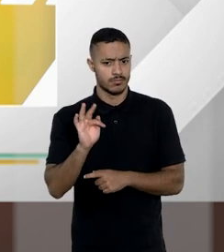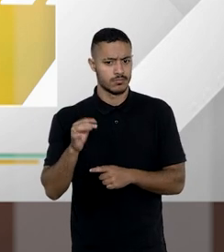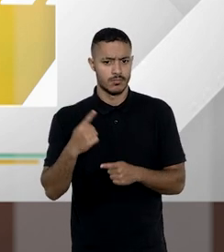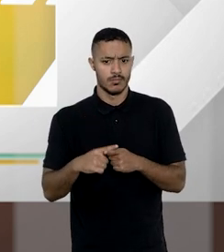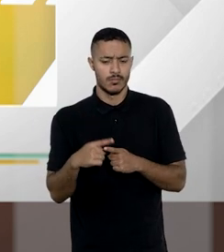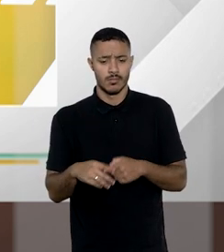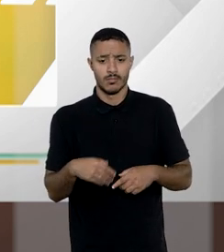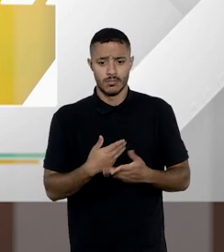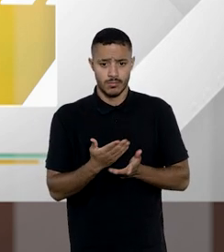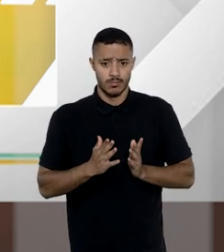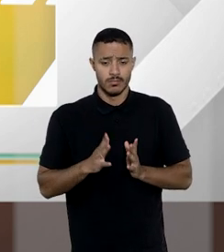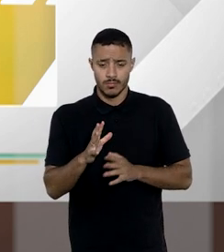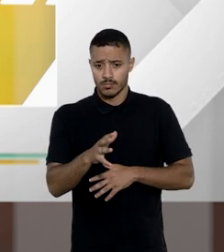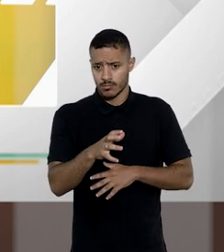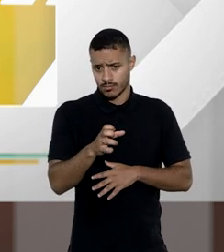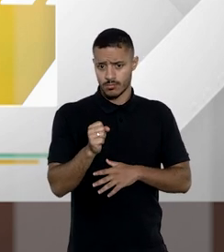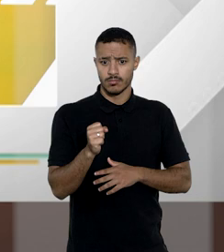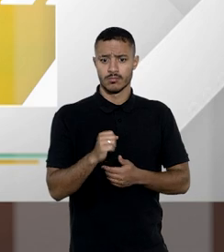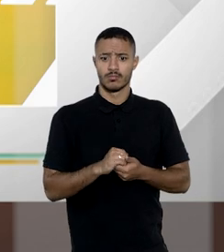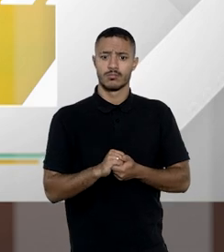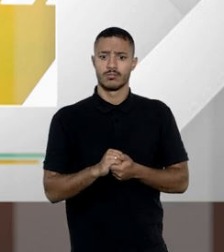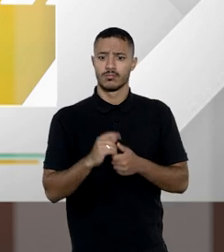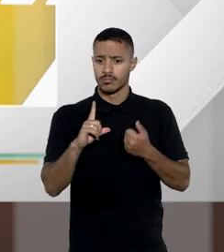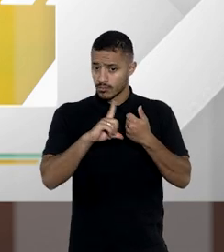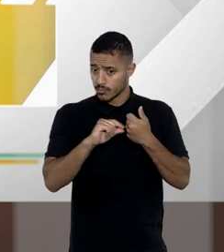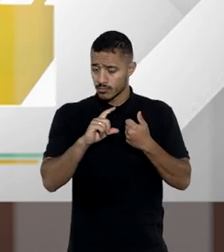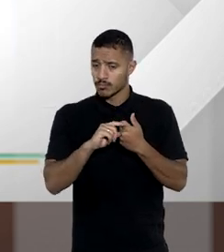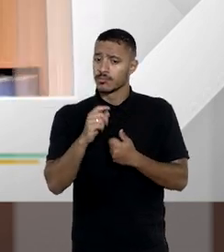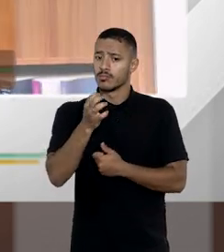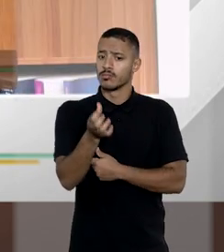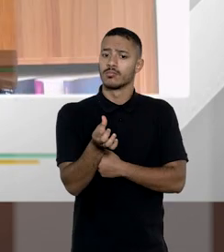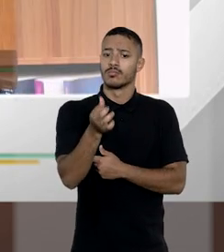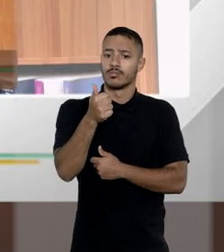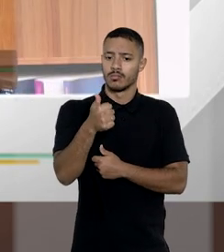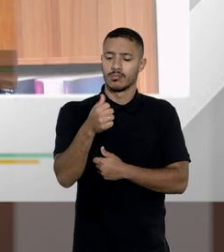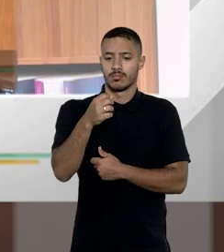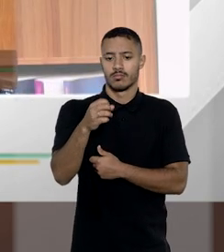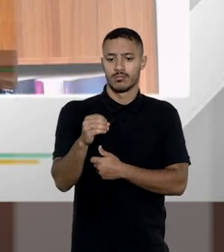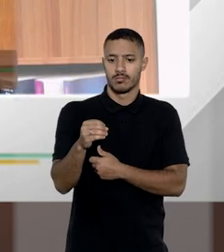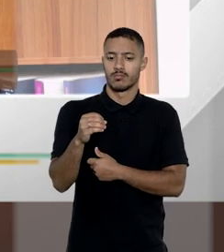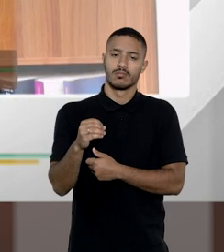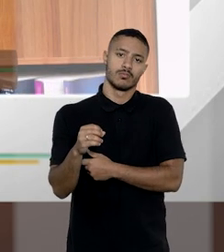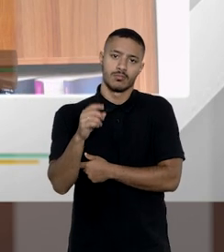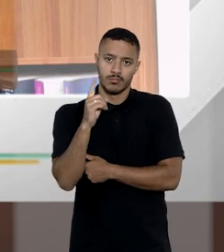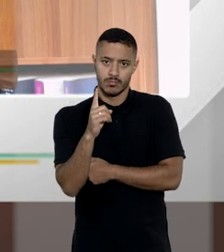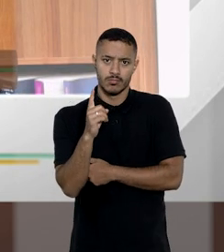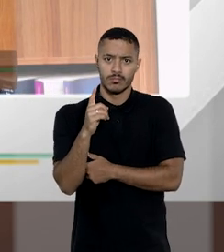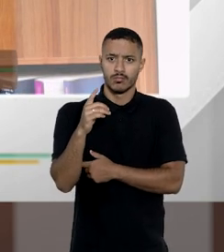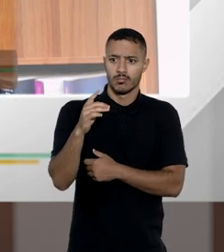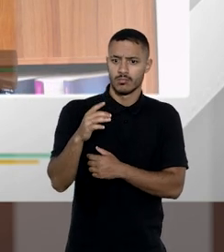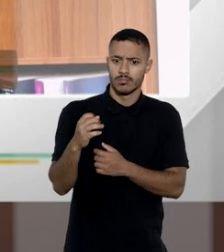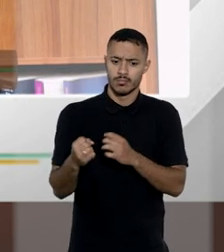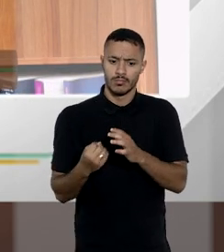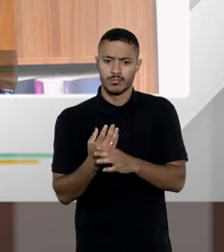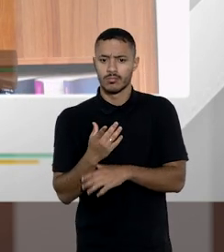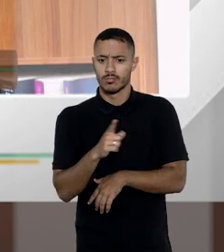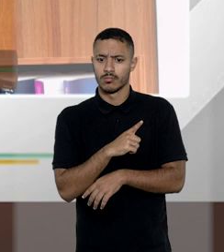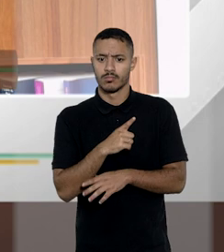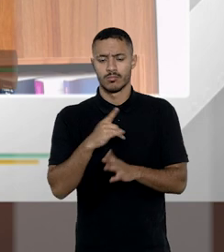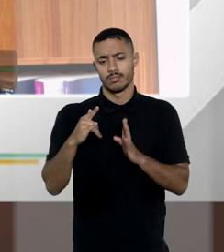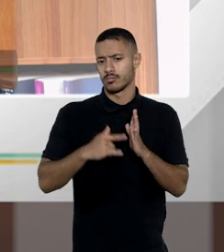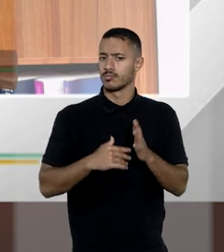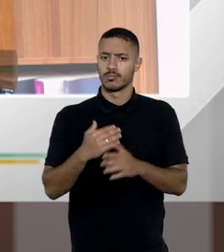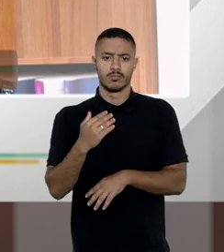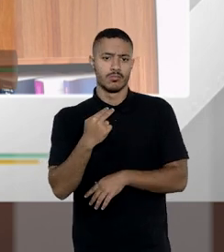porque se nós pegarmos literalmente o artigo 610 do CPC um inventário em que tem